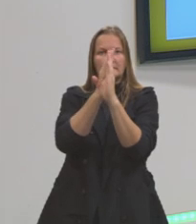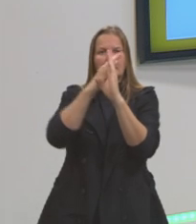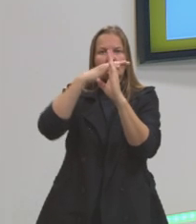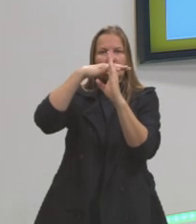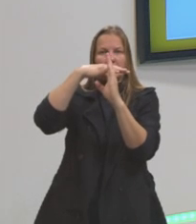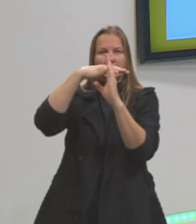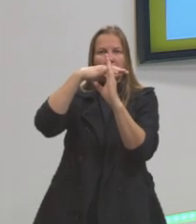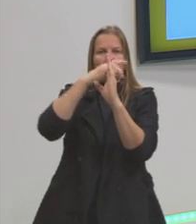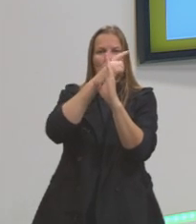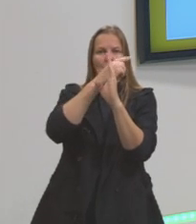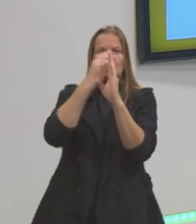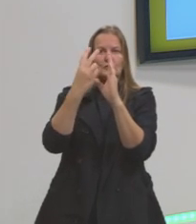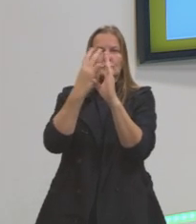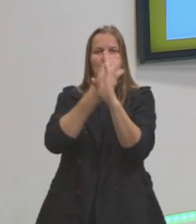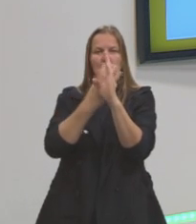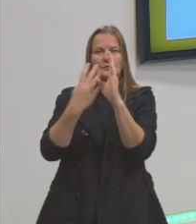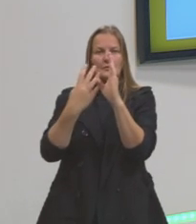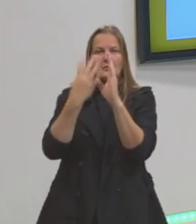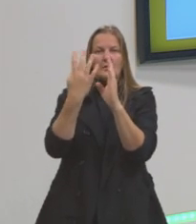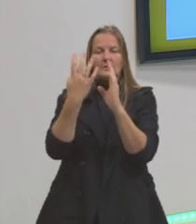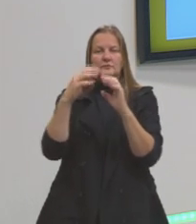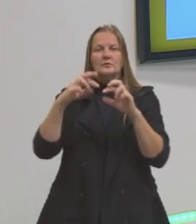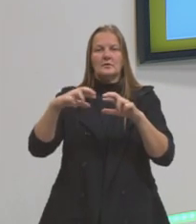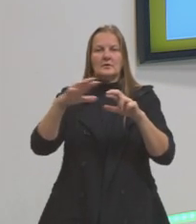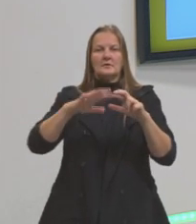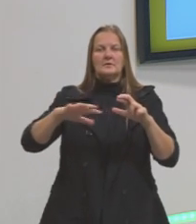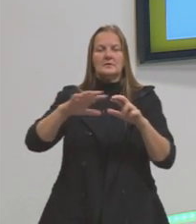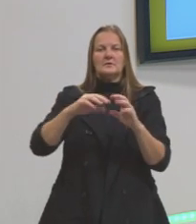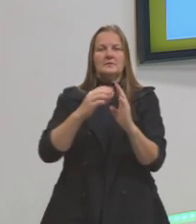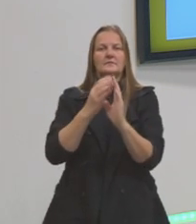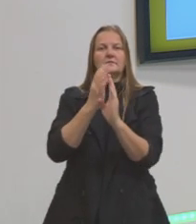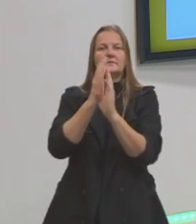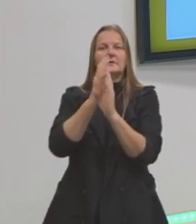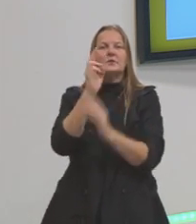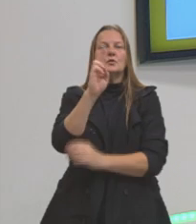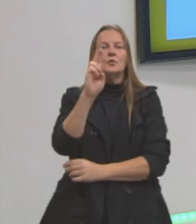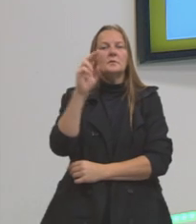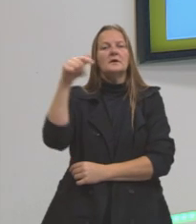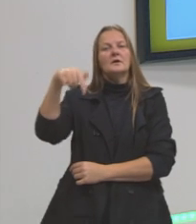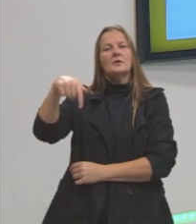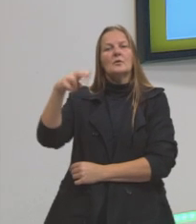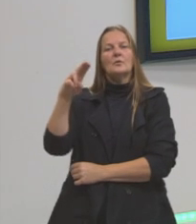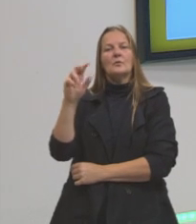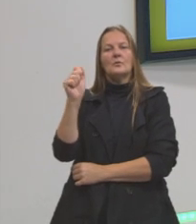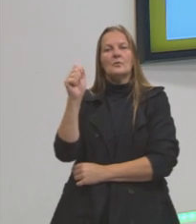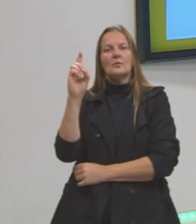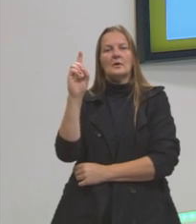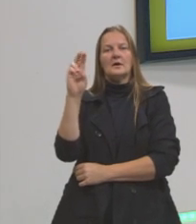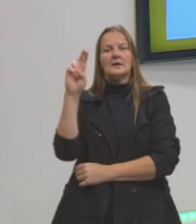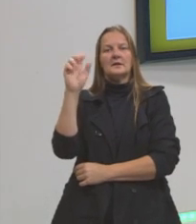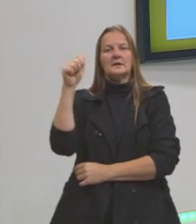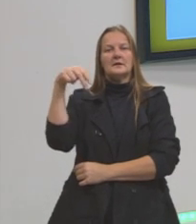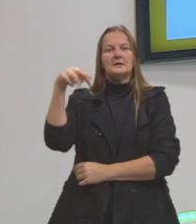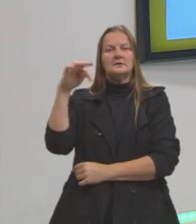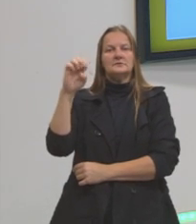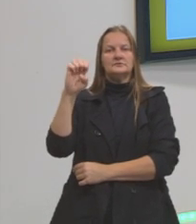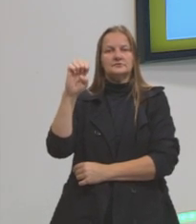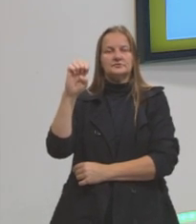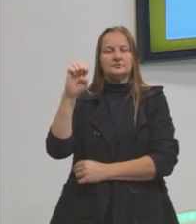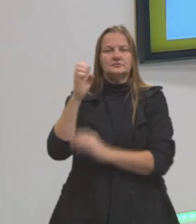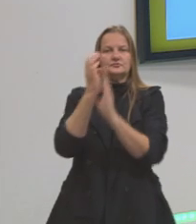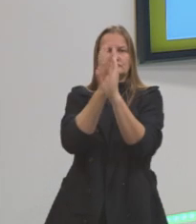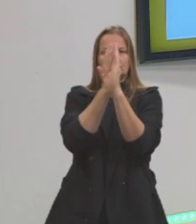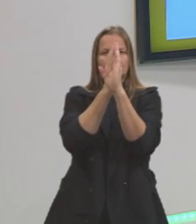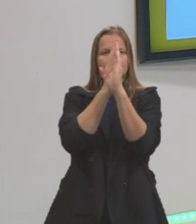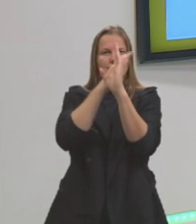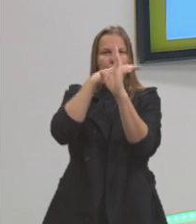quatro regiões. Essas quatro regiões elas são chamadas de quadrantes. O nome delas é quadrante.